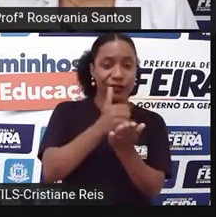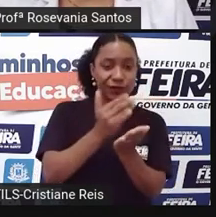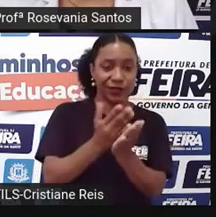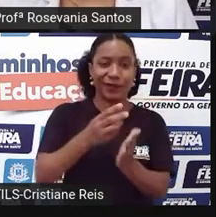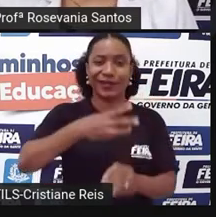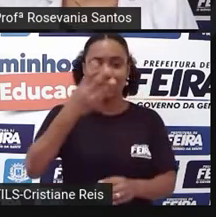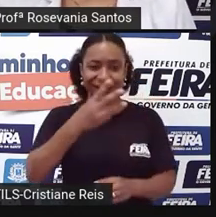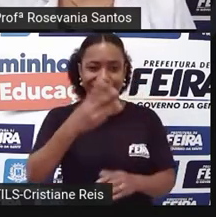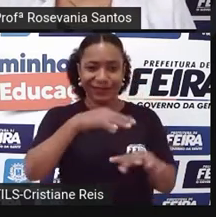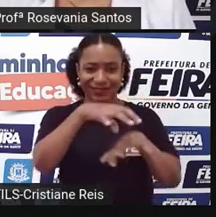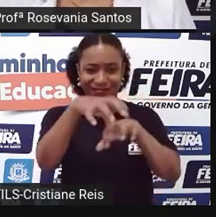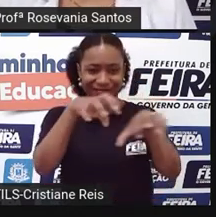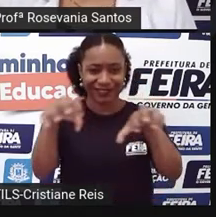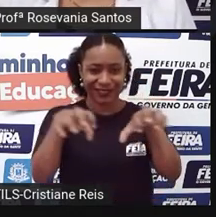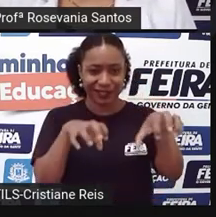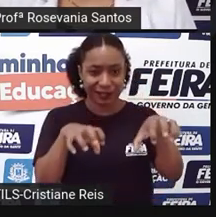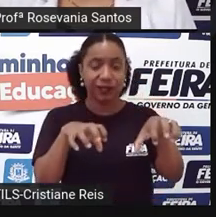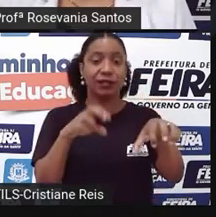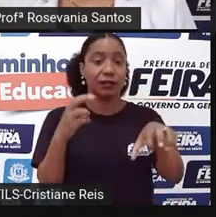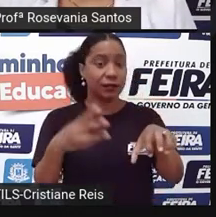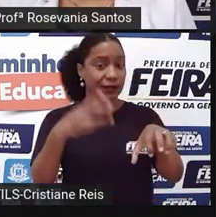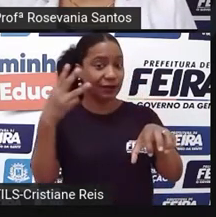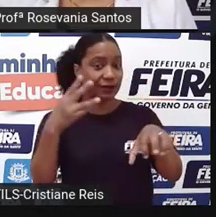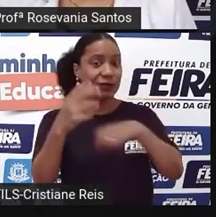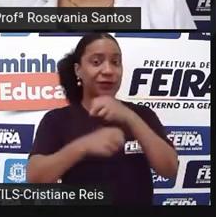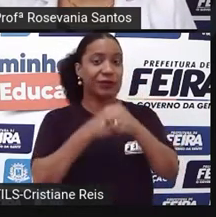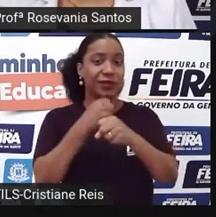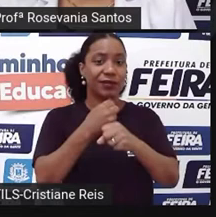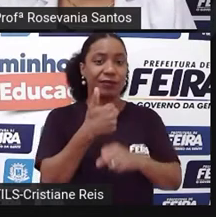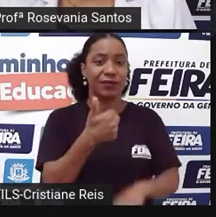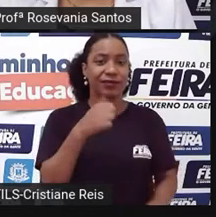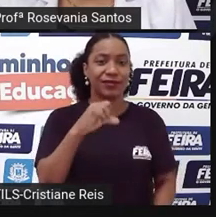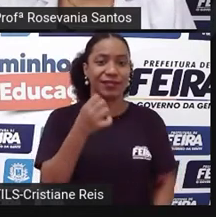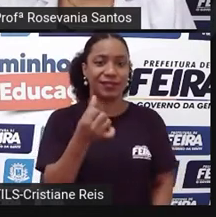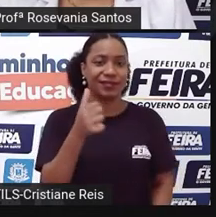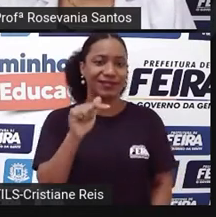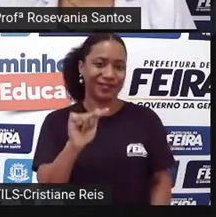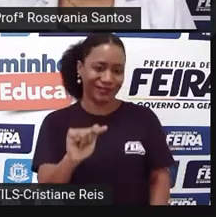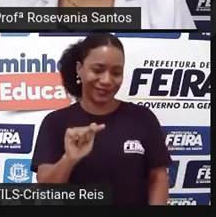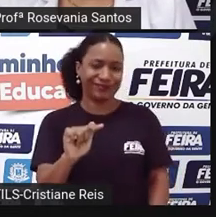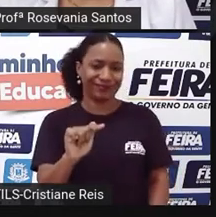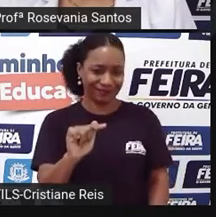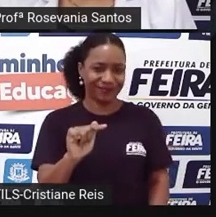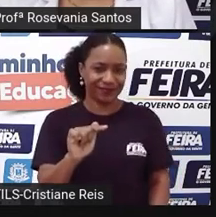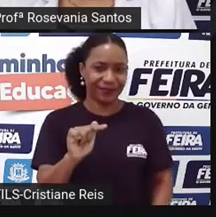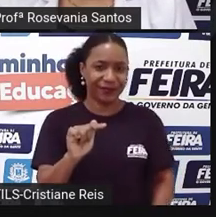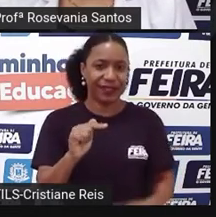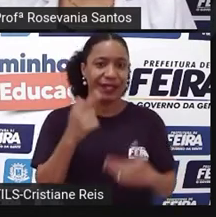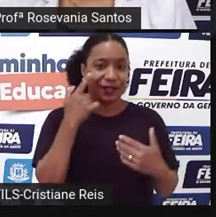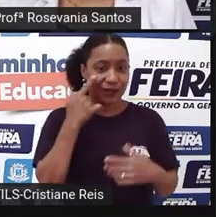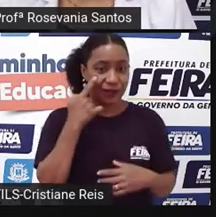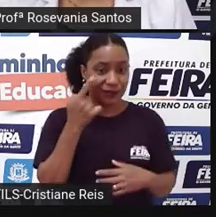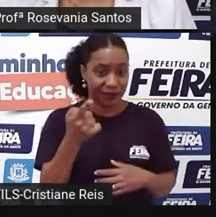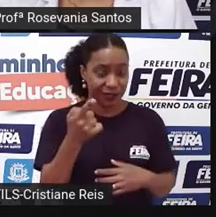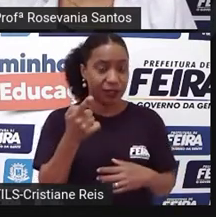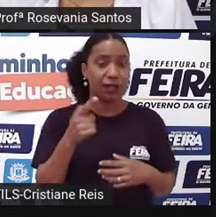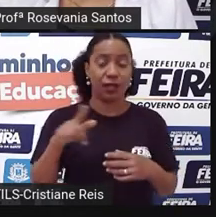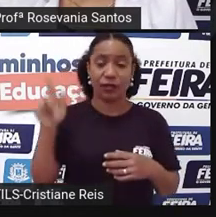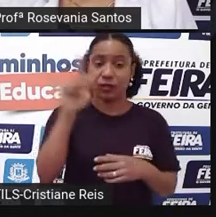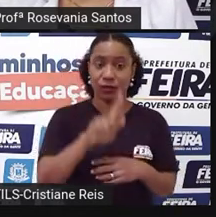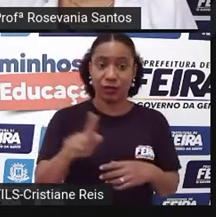macro-regiões, e elas são chamadas de regiões geoeconômicas. Assim, no caso, a Amazônia, aqui,